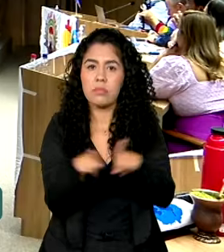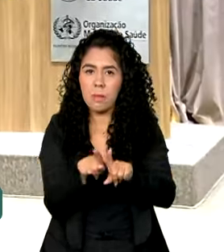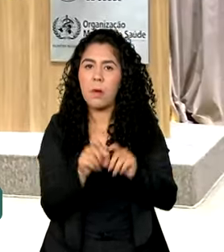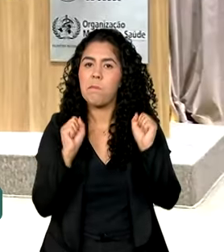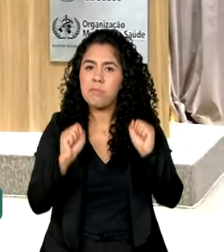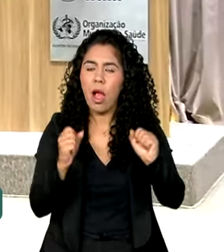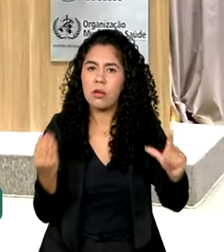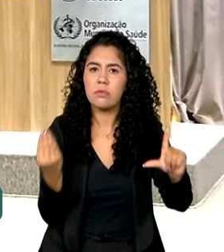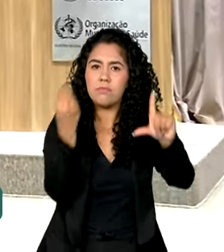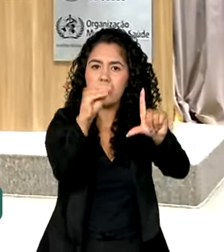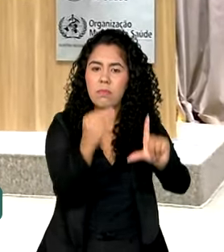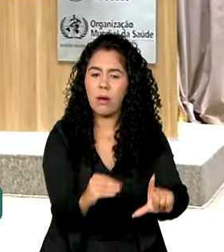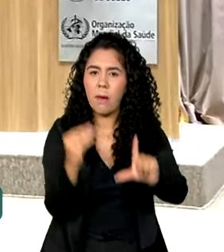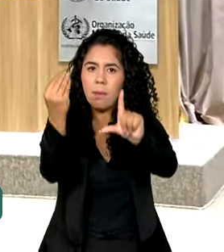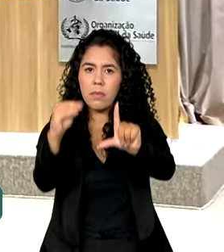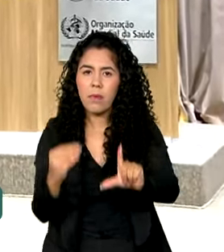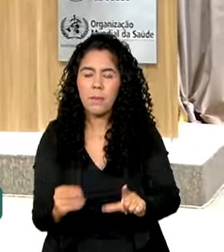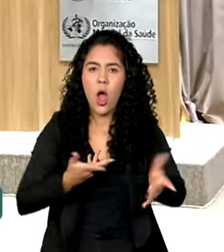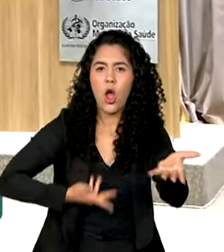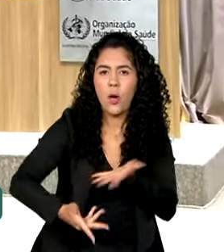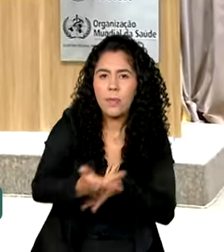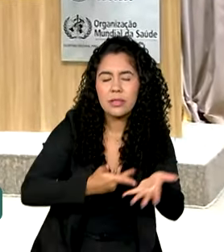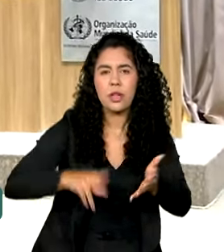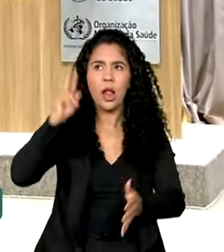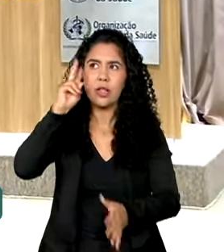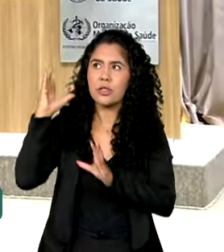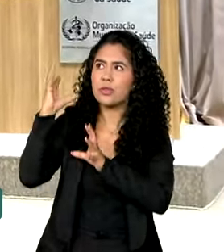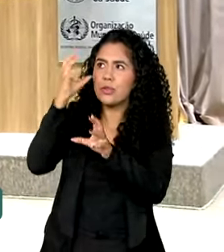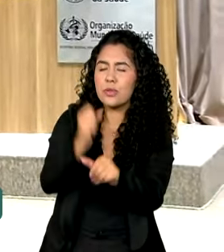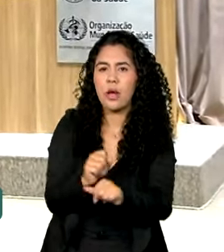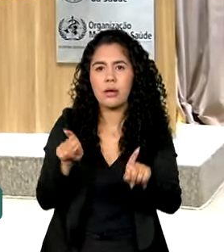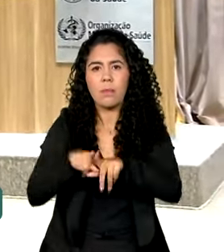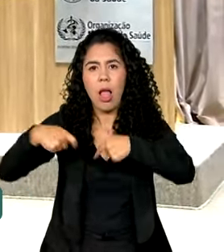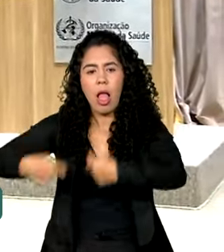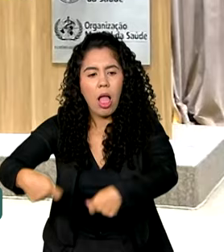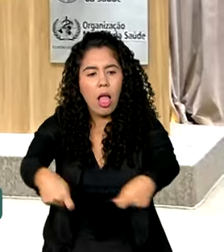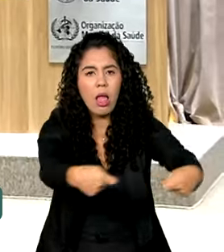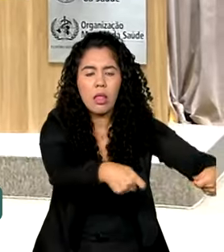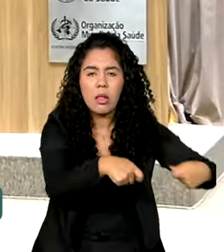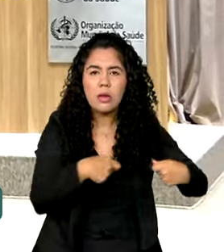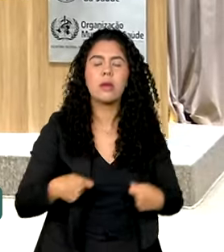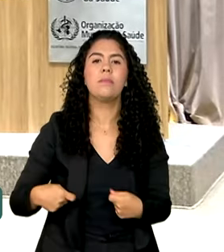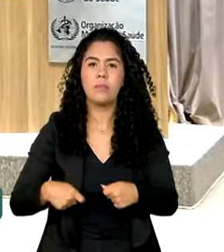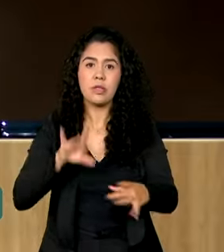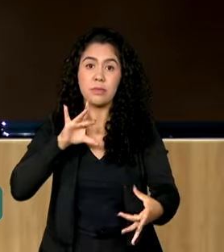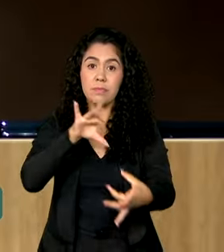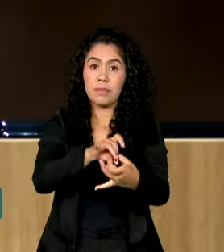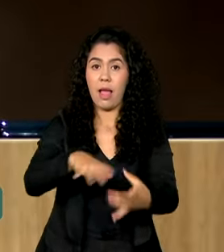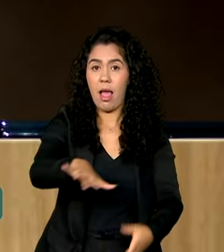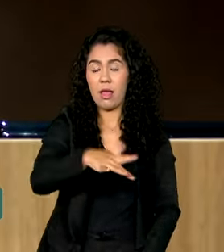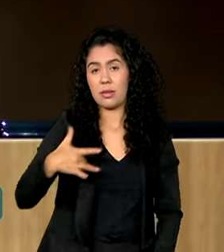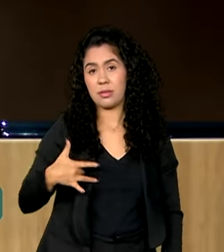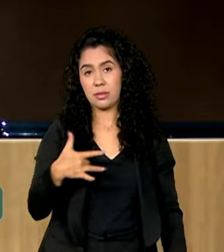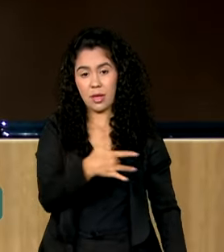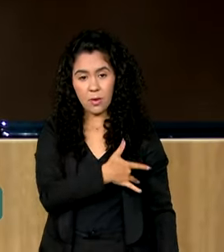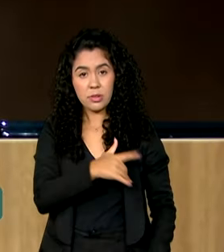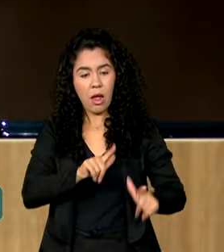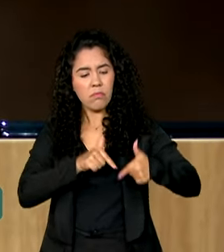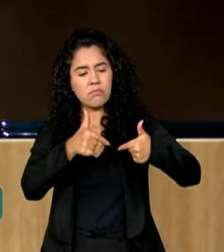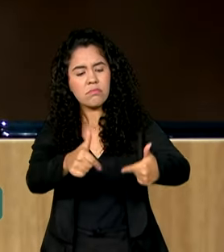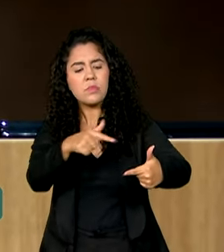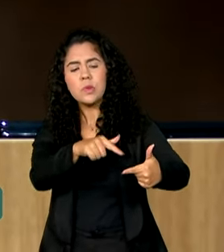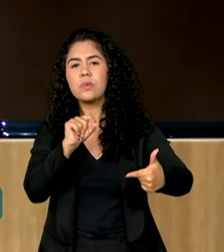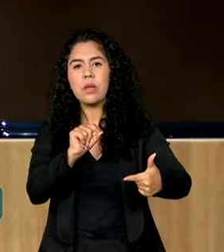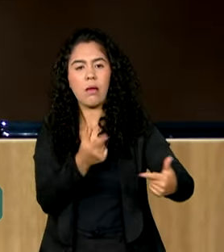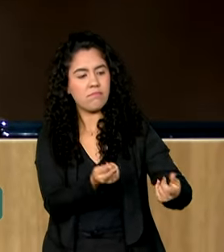civil compartilhem suas histórias, demandas e identidades relacionadas à saúde. A iniciativa é uma